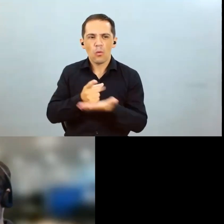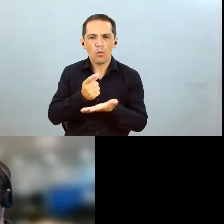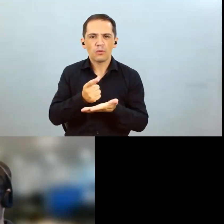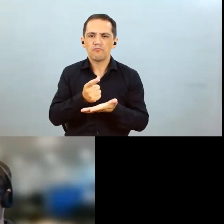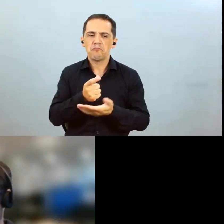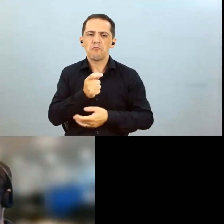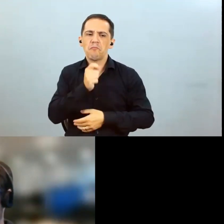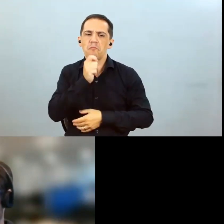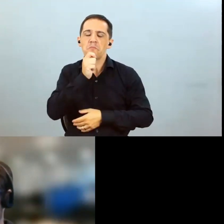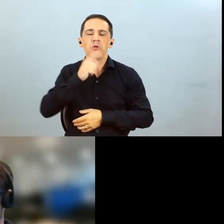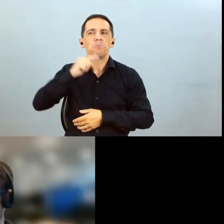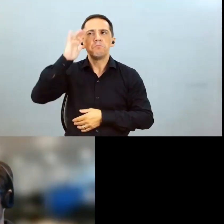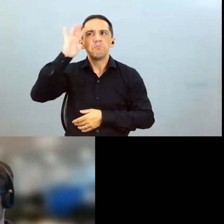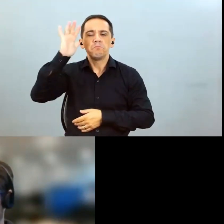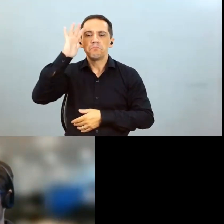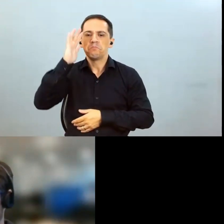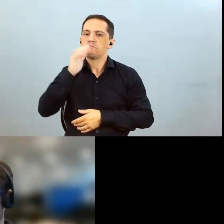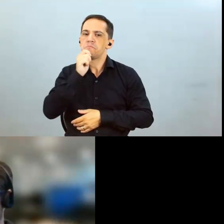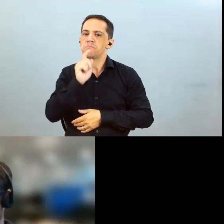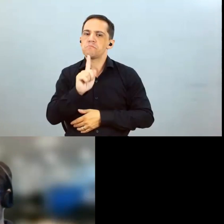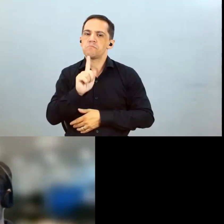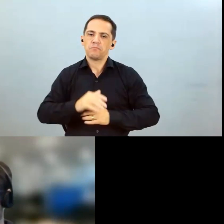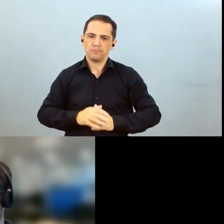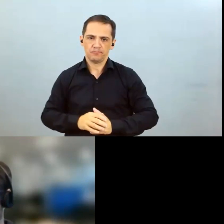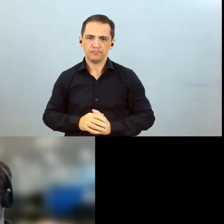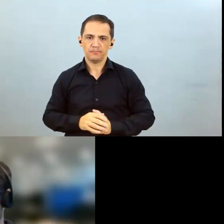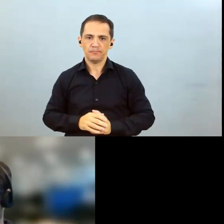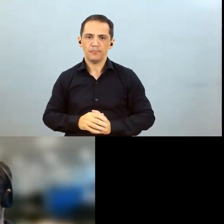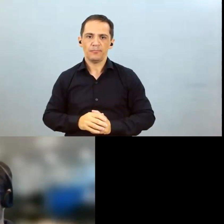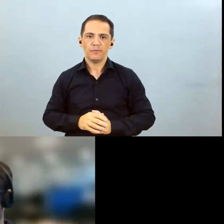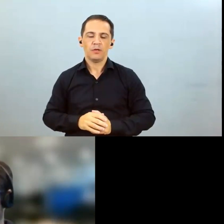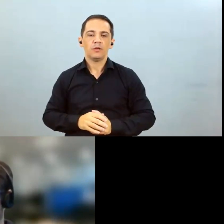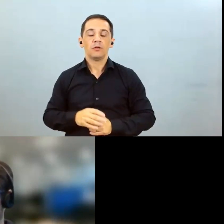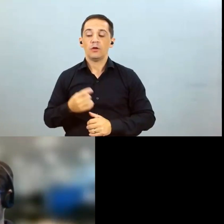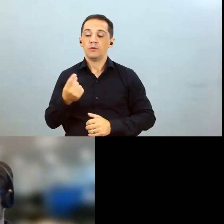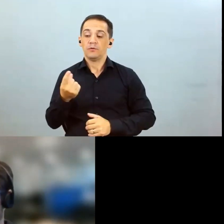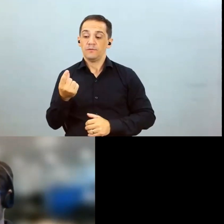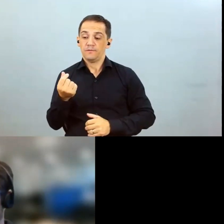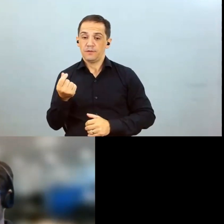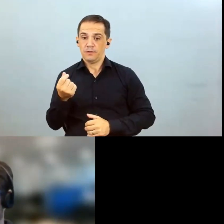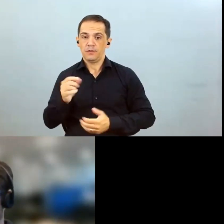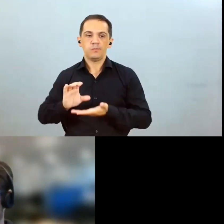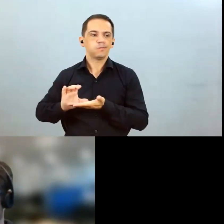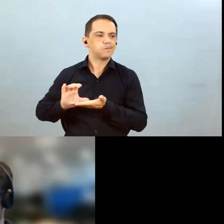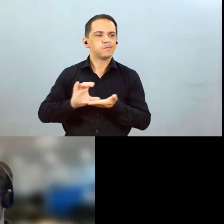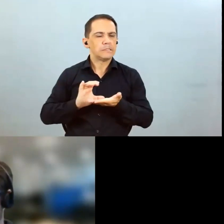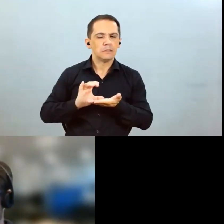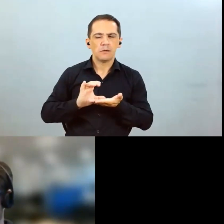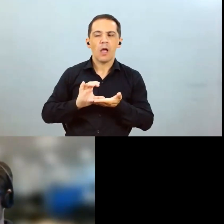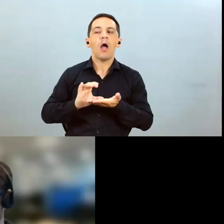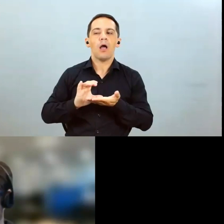no nosso radar estamos alocando capital na melhoria tecnológica então a gente não está